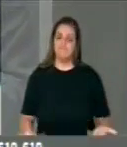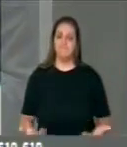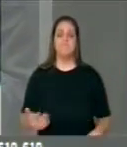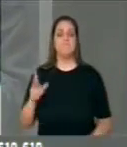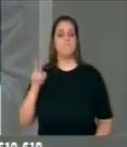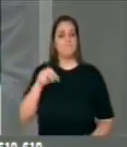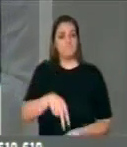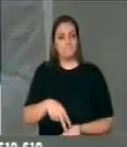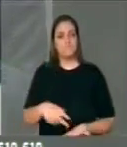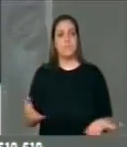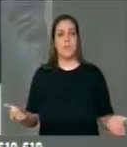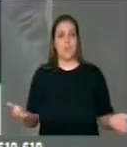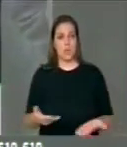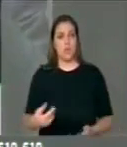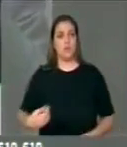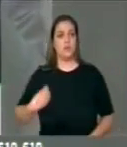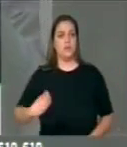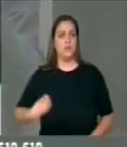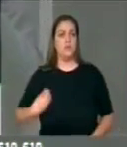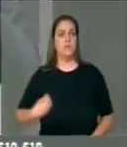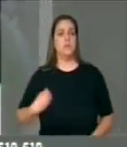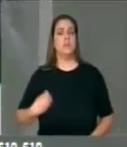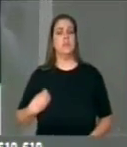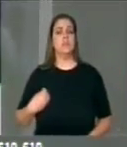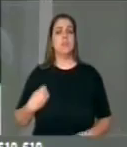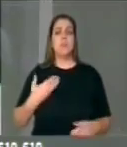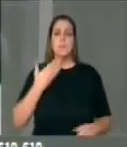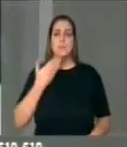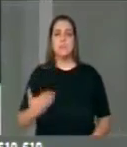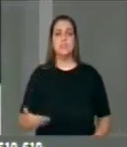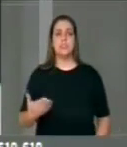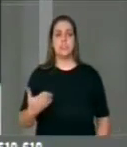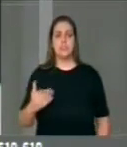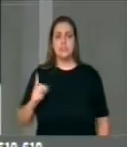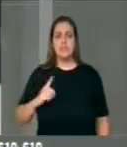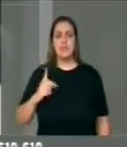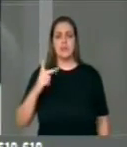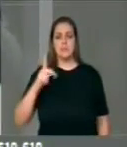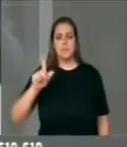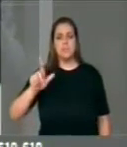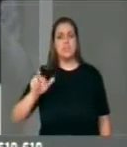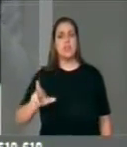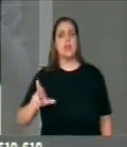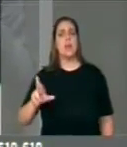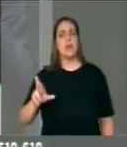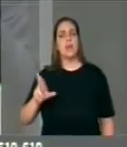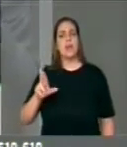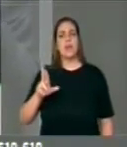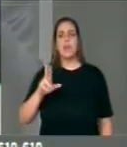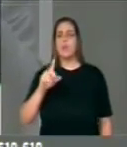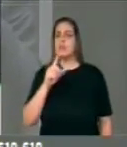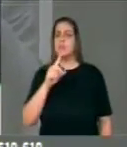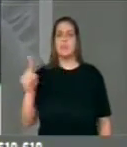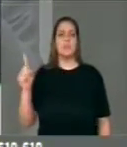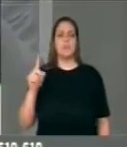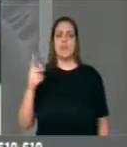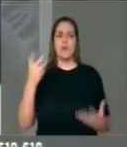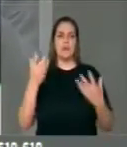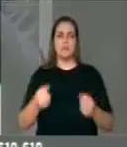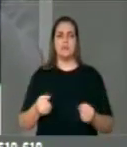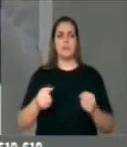debaixo da proposta da PGR pedindo a inconstitucionalidade da aprovação daquela medida